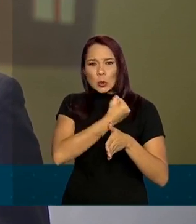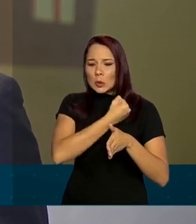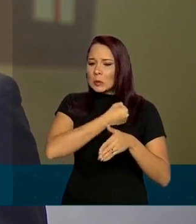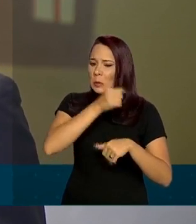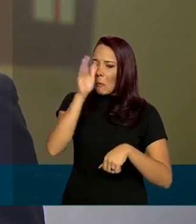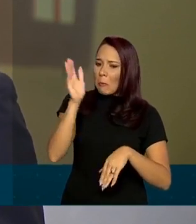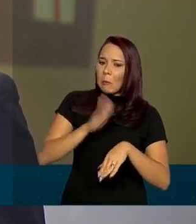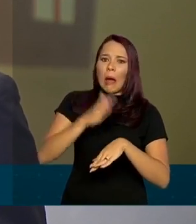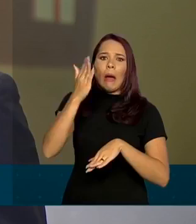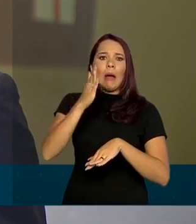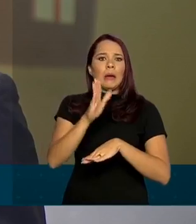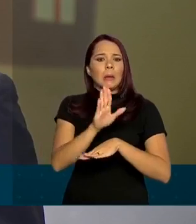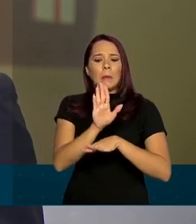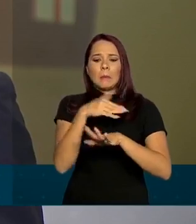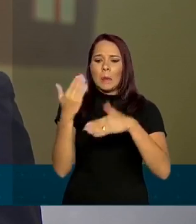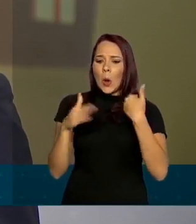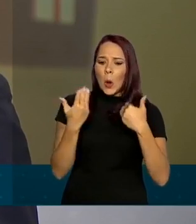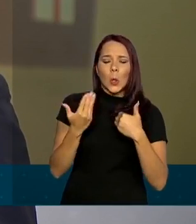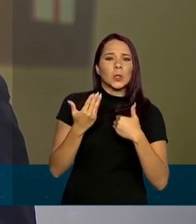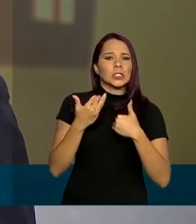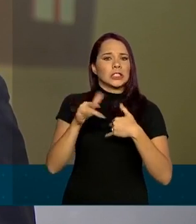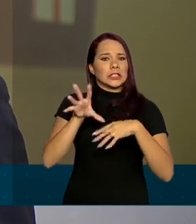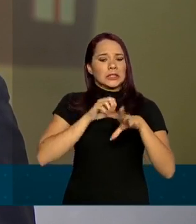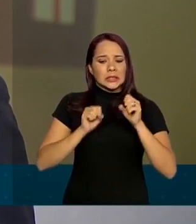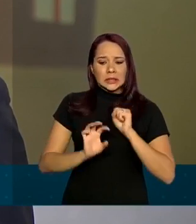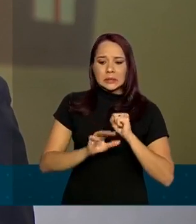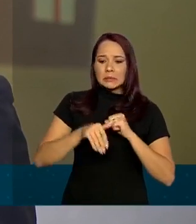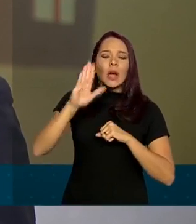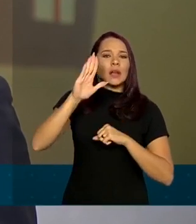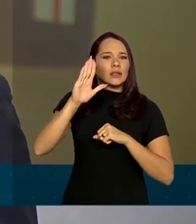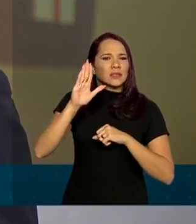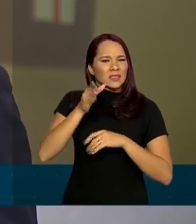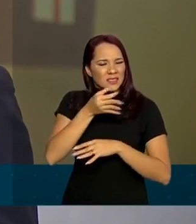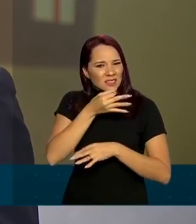recordes de casos e de óbitos se isso é